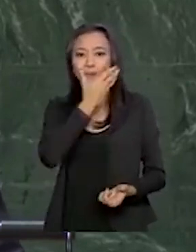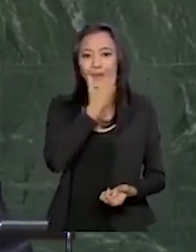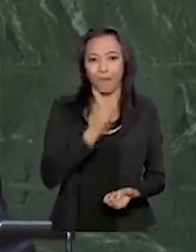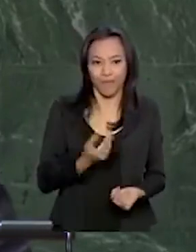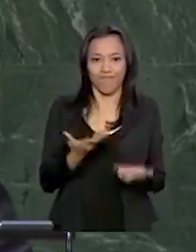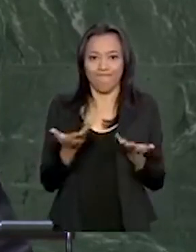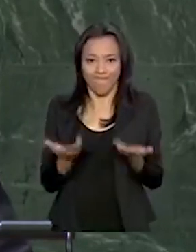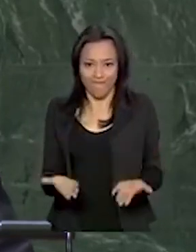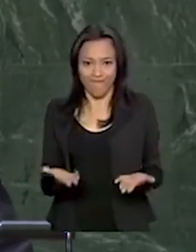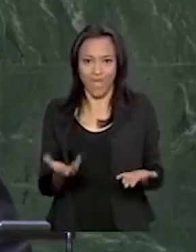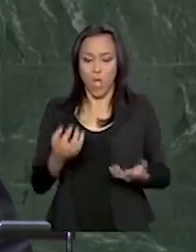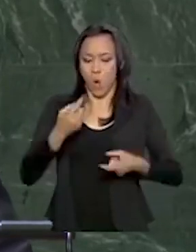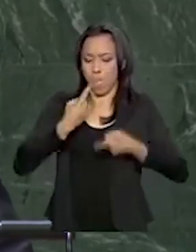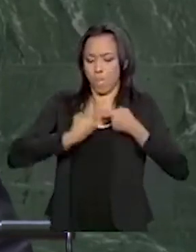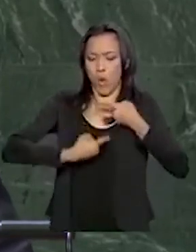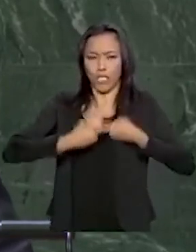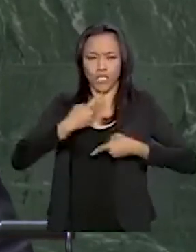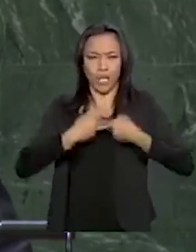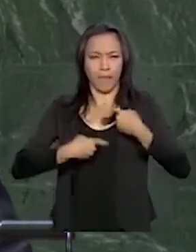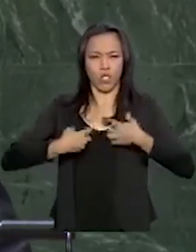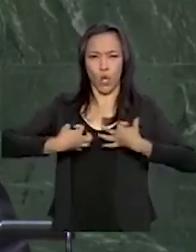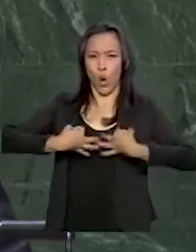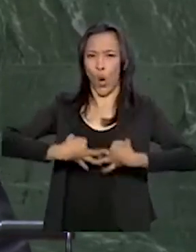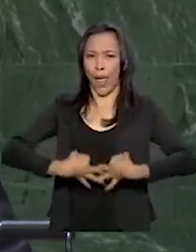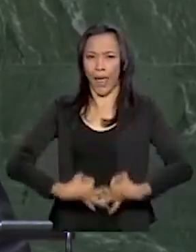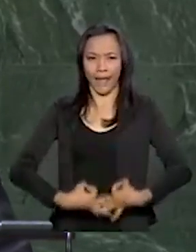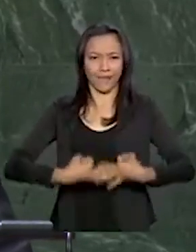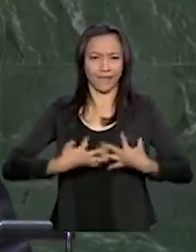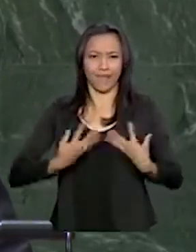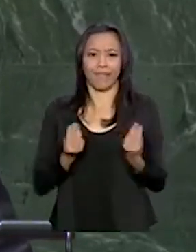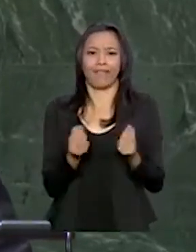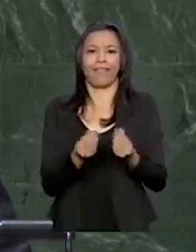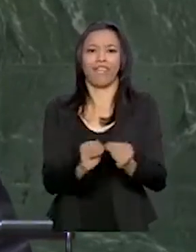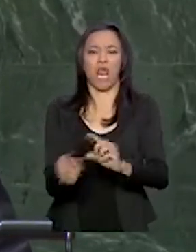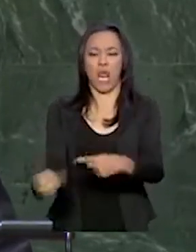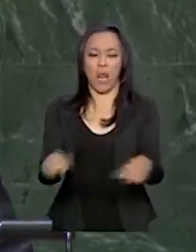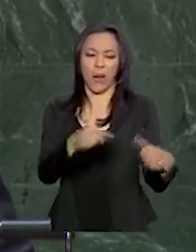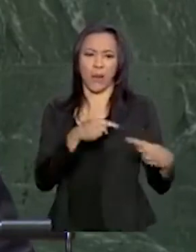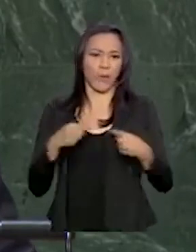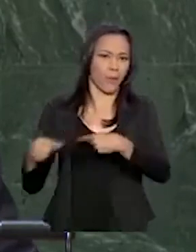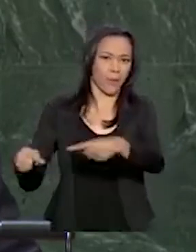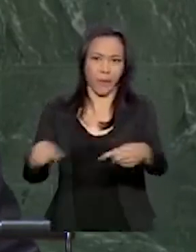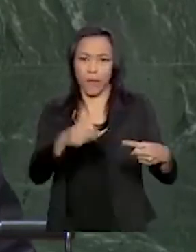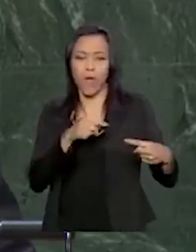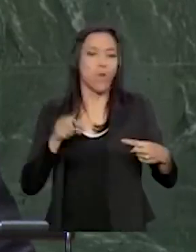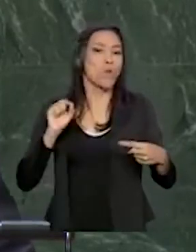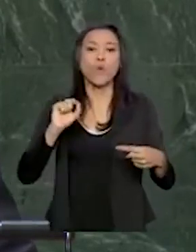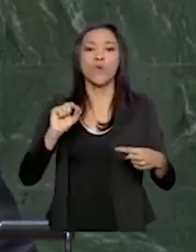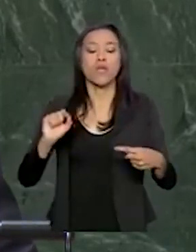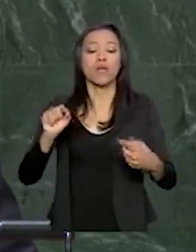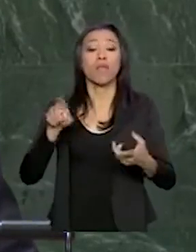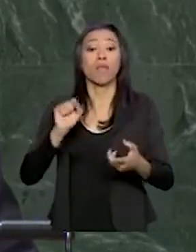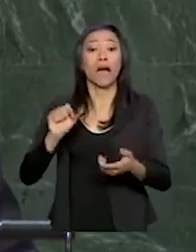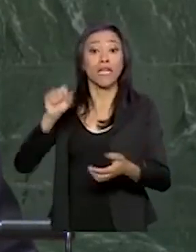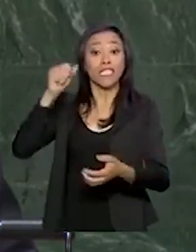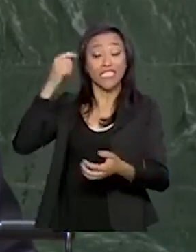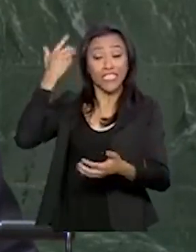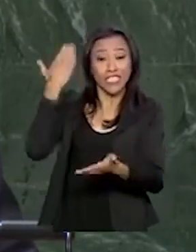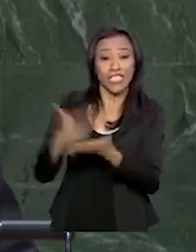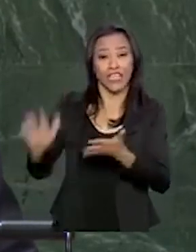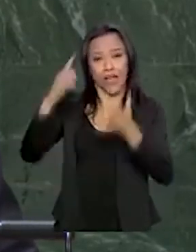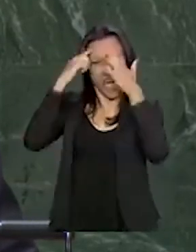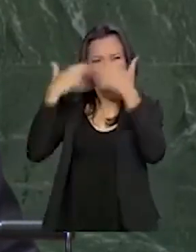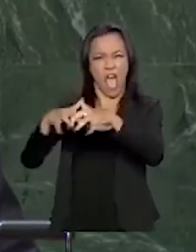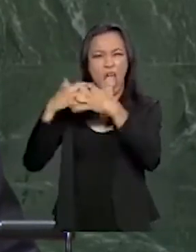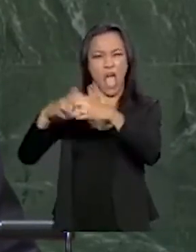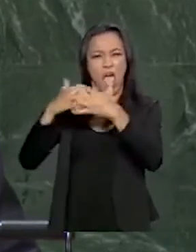politicamente correto passou a dominar o debate público para expulsar a racionalidade e substituí